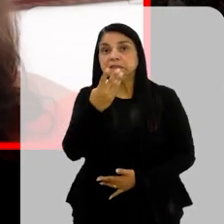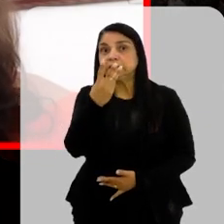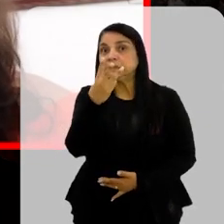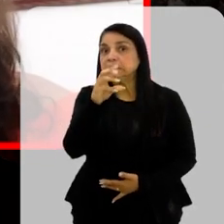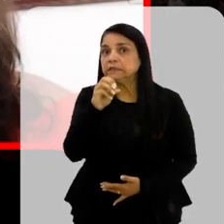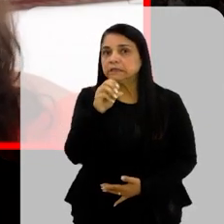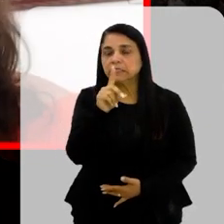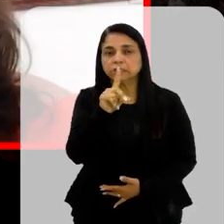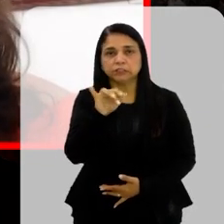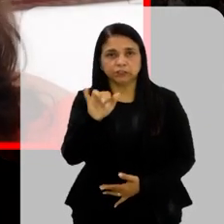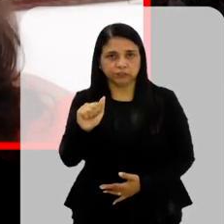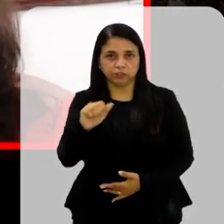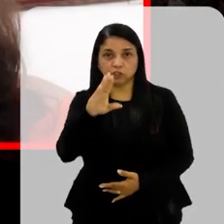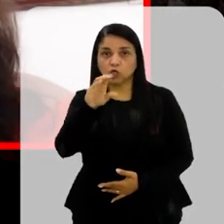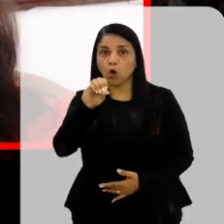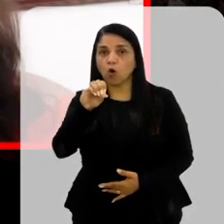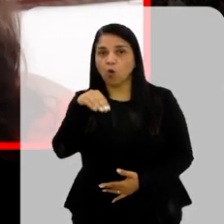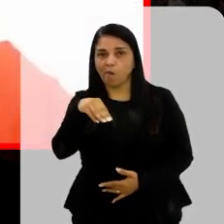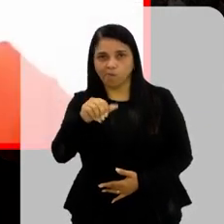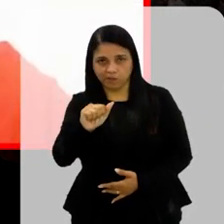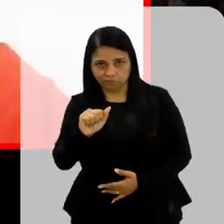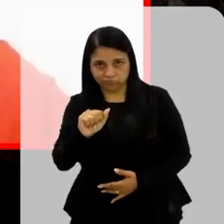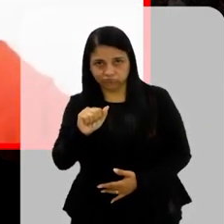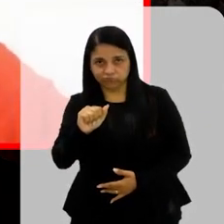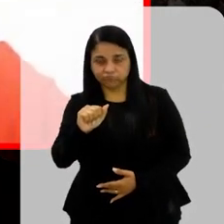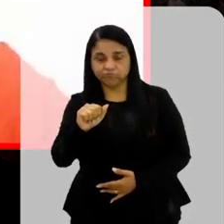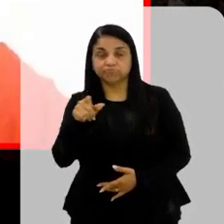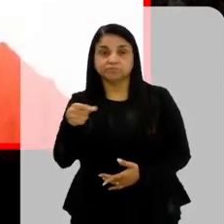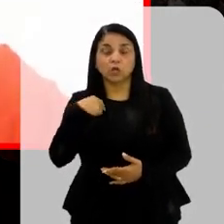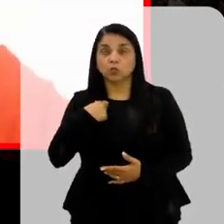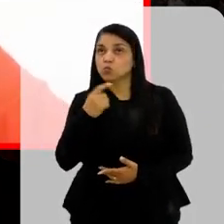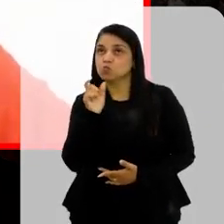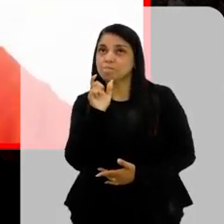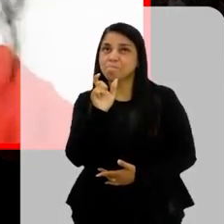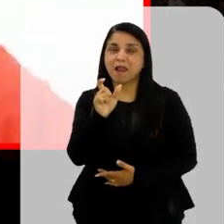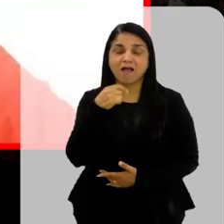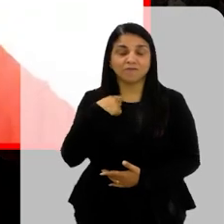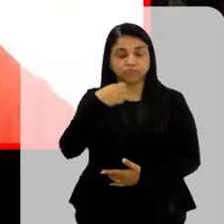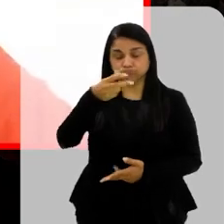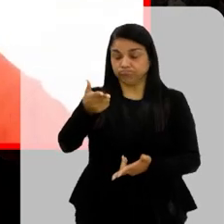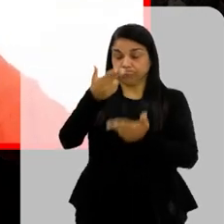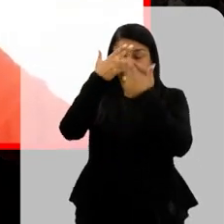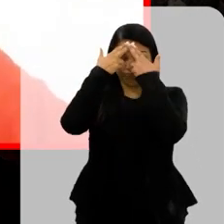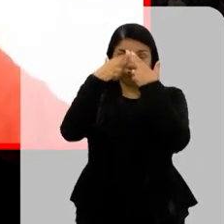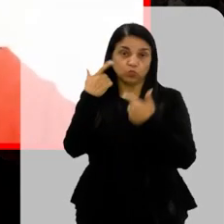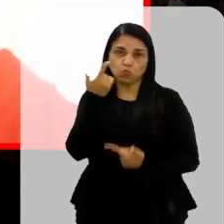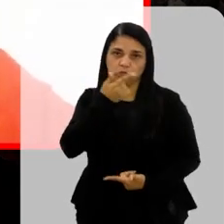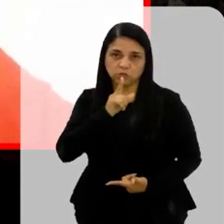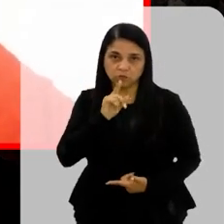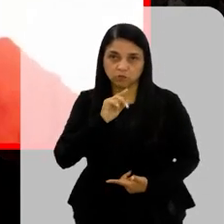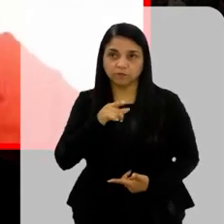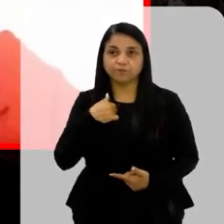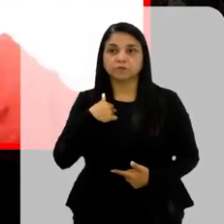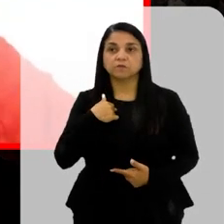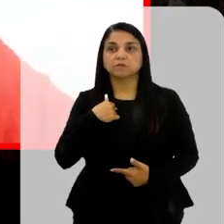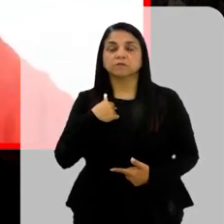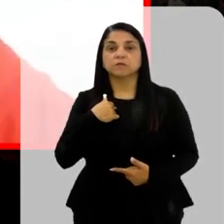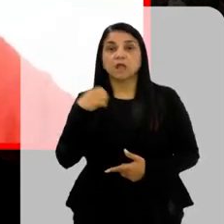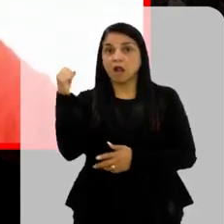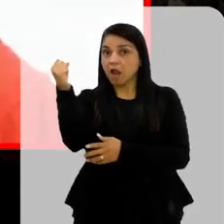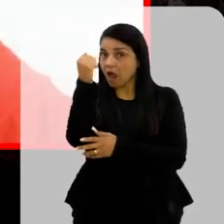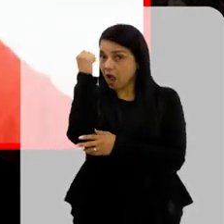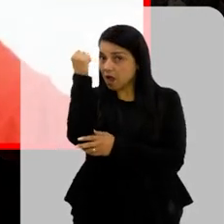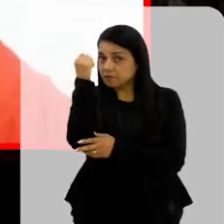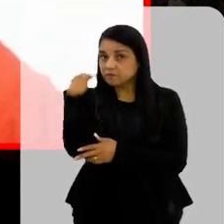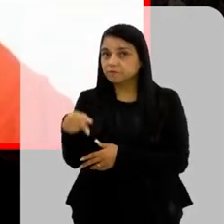dias No caso de cetociacitose Não consigo nem falar esse nome Porque ele é traumático para mim Gravíssimo